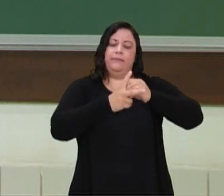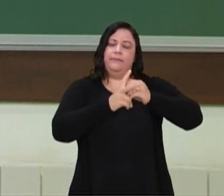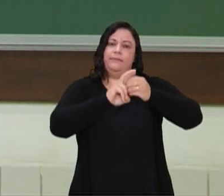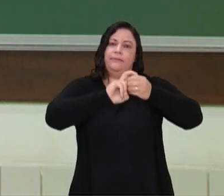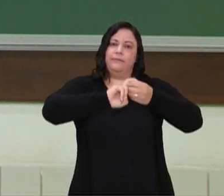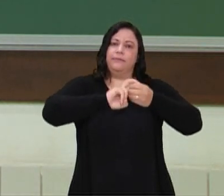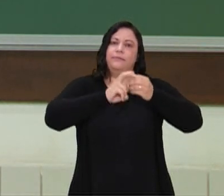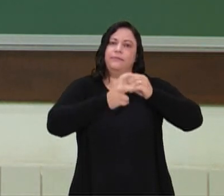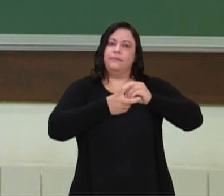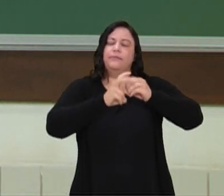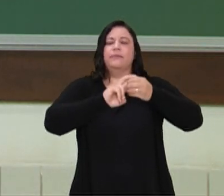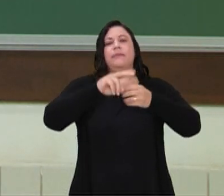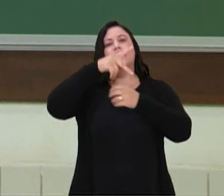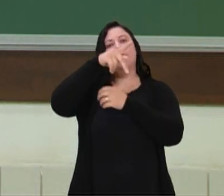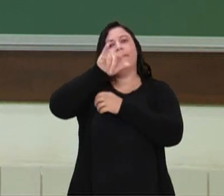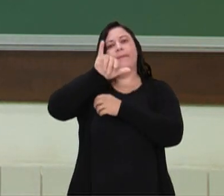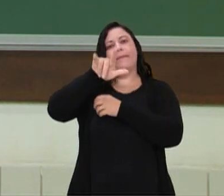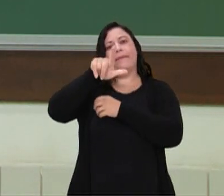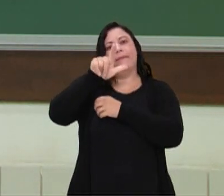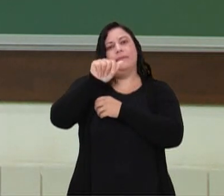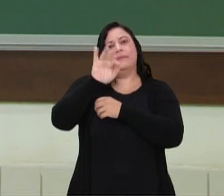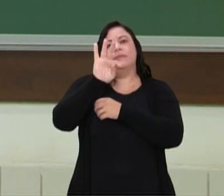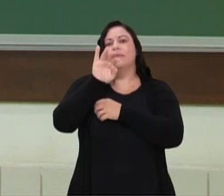pilates, né, gente, que eu trouxe para vocês.